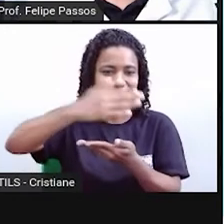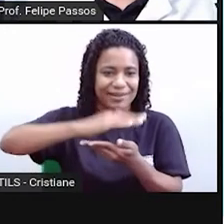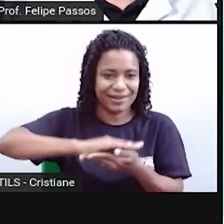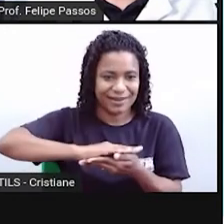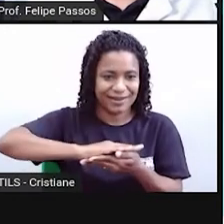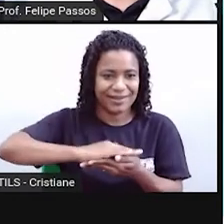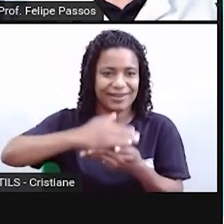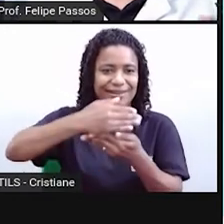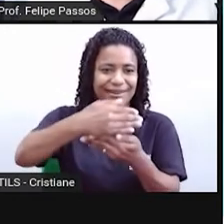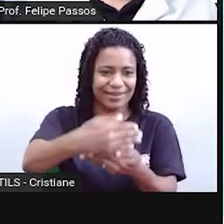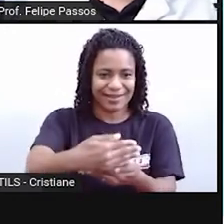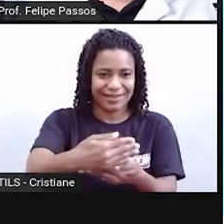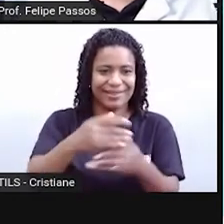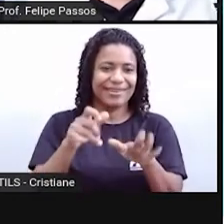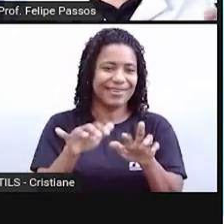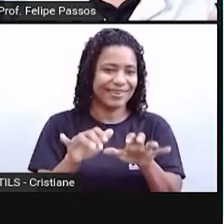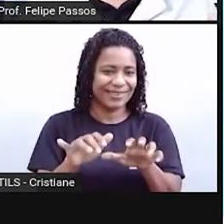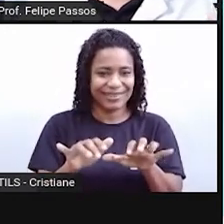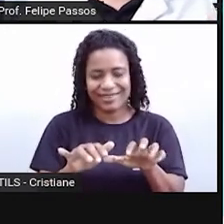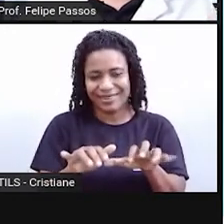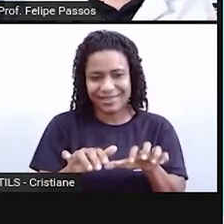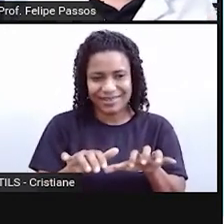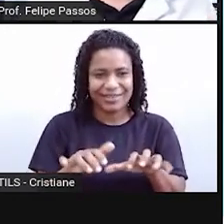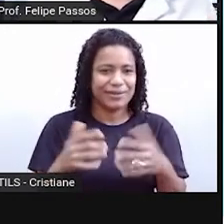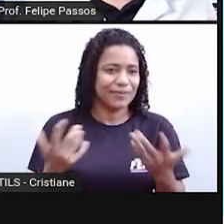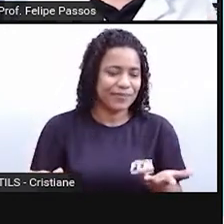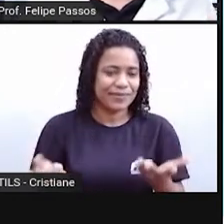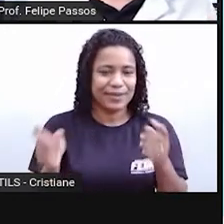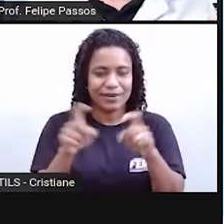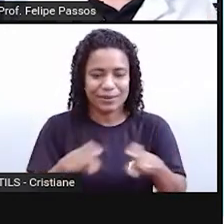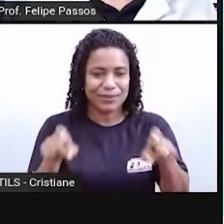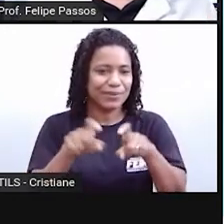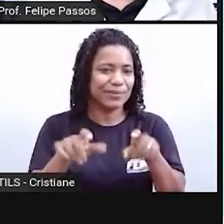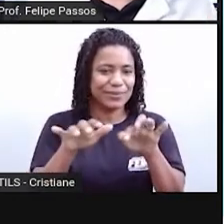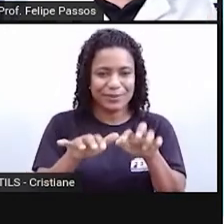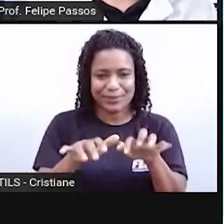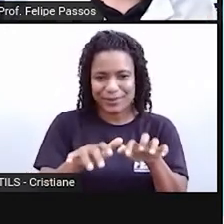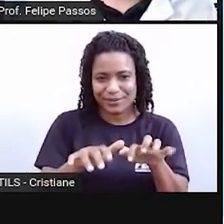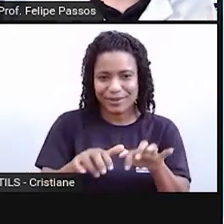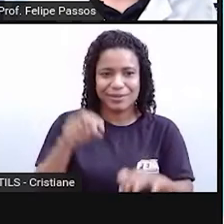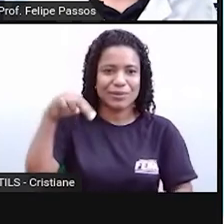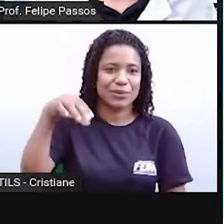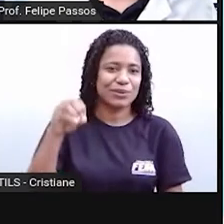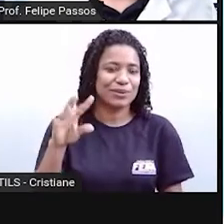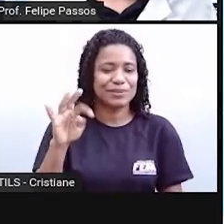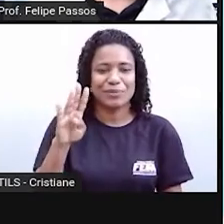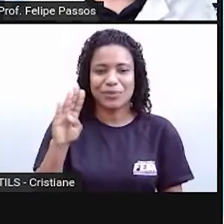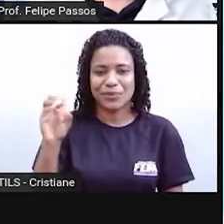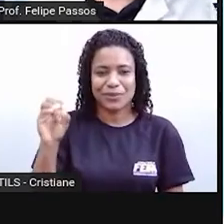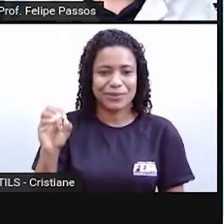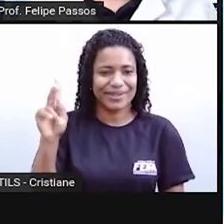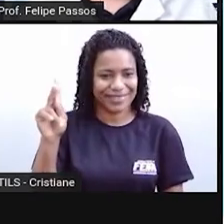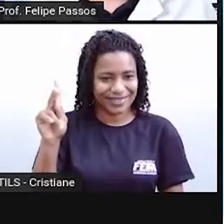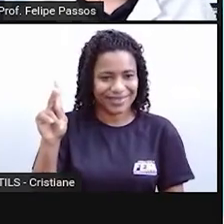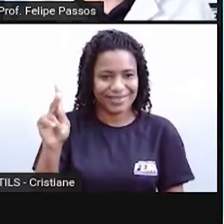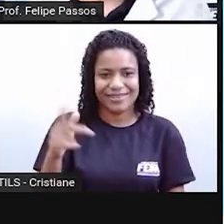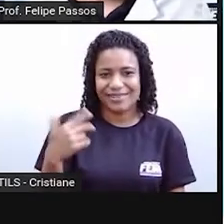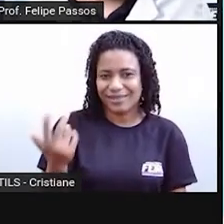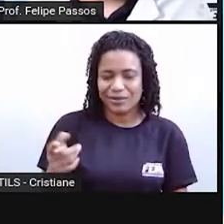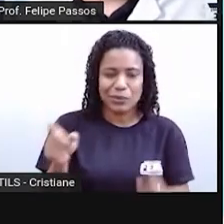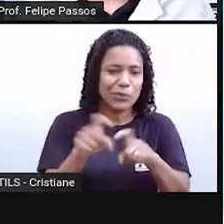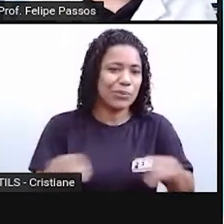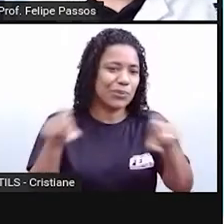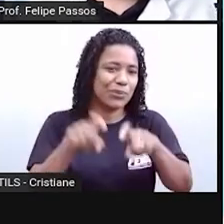Daí o nome notebook. Então, hoje em dia, quando a gente tem um computador portátil, a gente chama de notebook. A gente não chama de computador